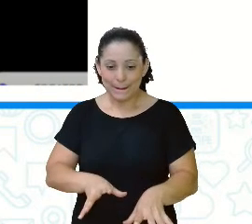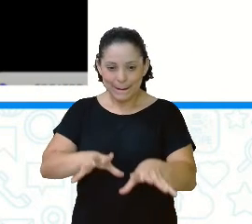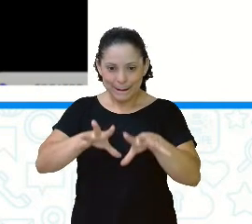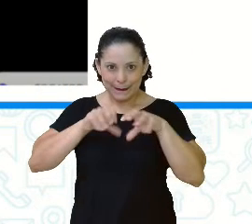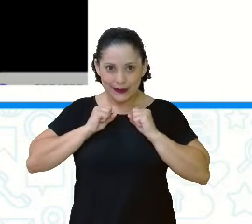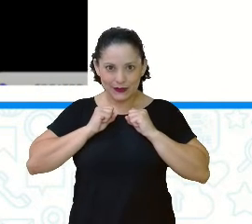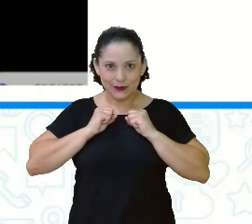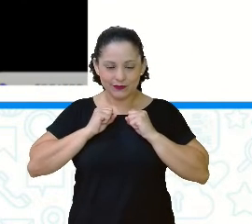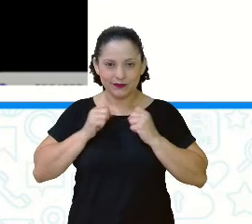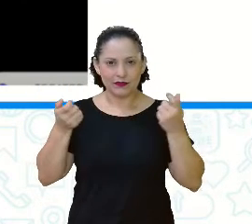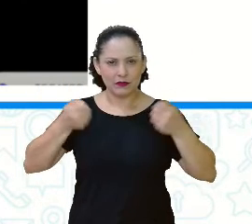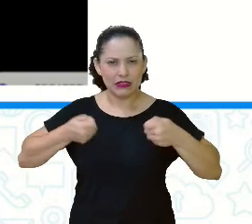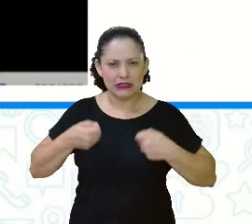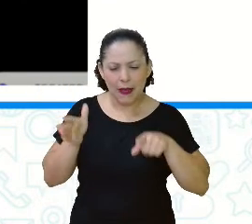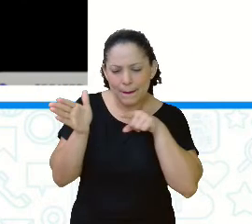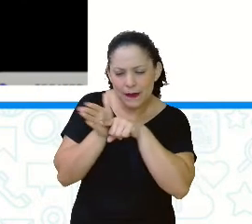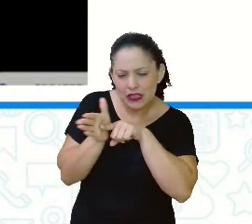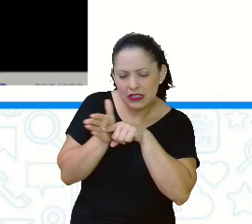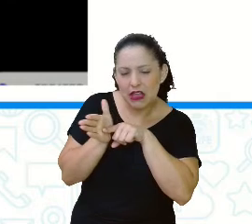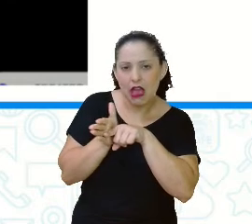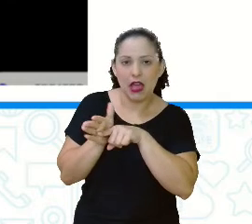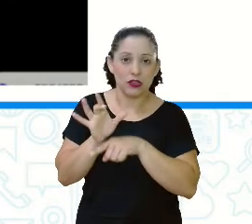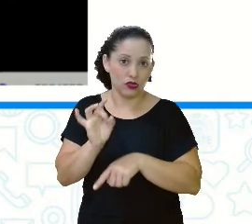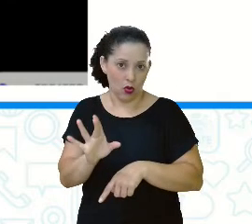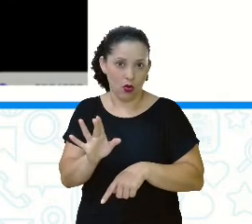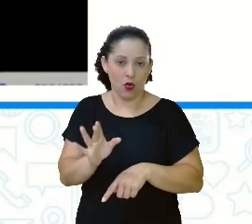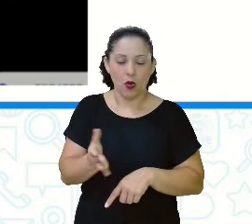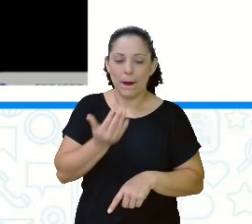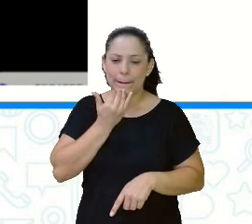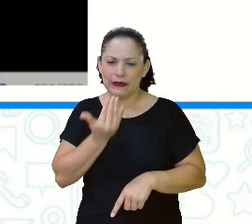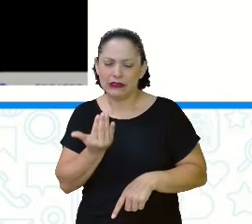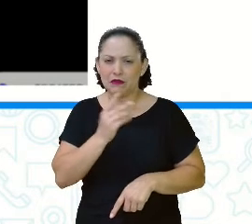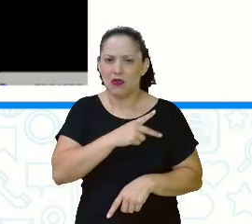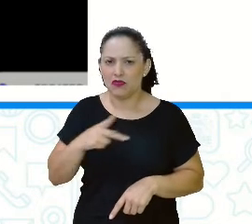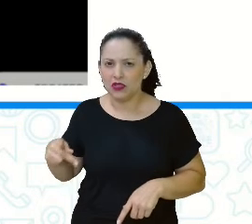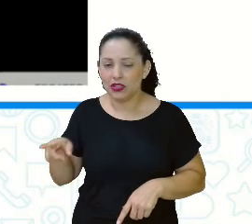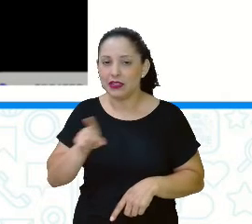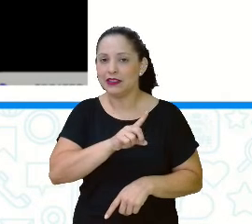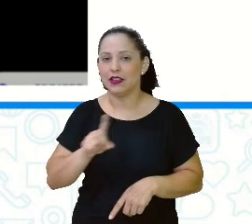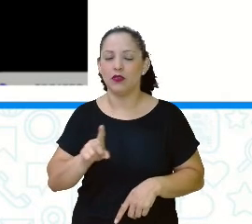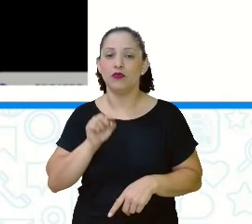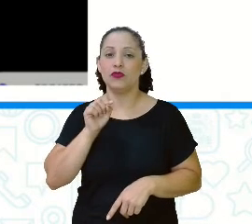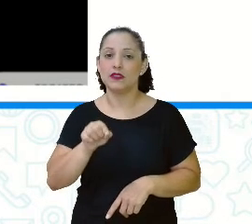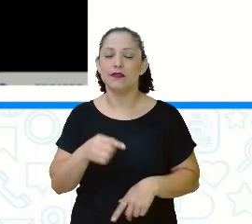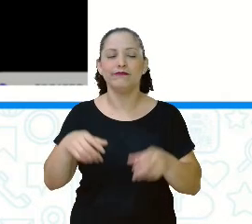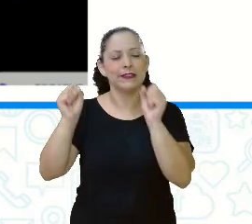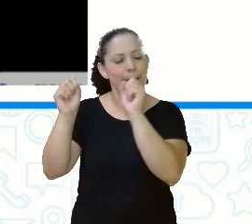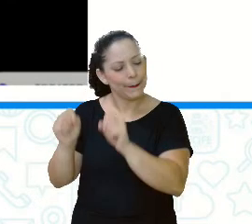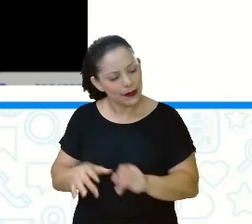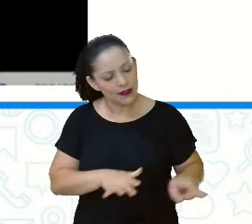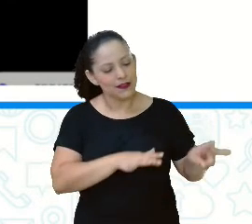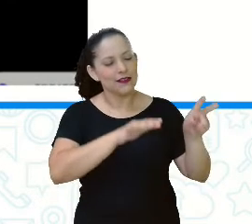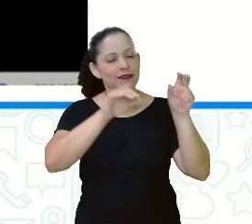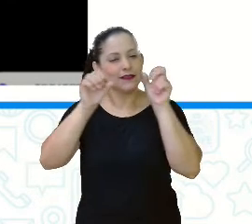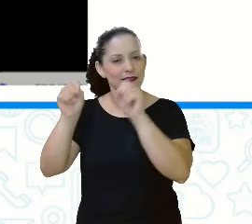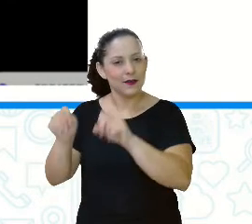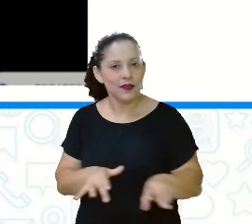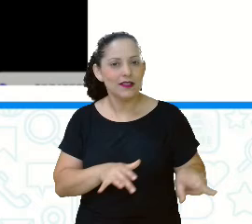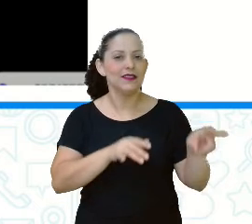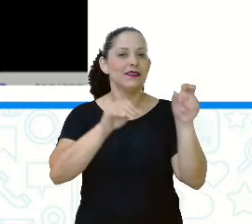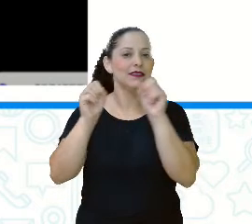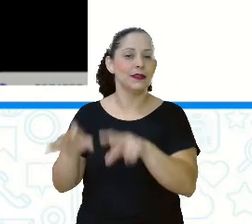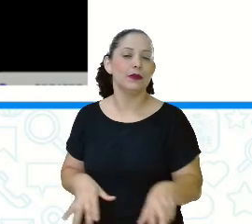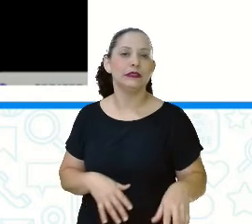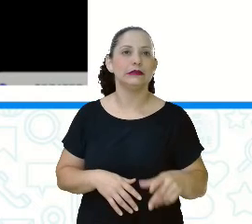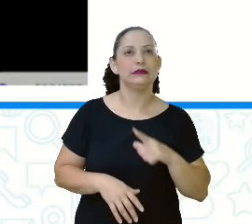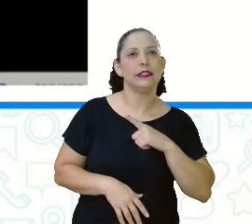consultar o dicionário só se o professor pedir. Você pode escolher a cada semana, conhecer duas palavras